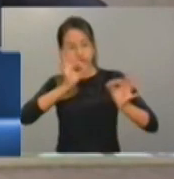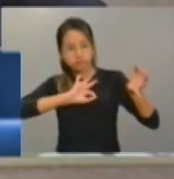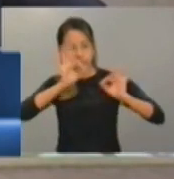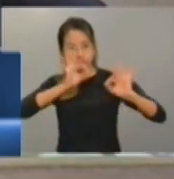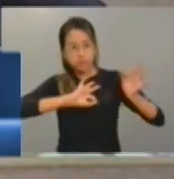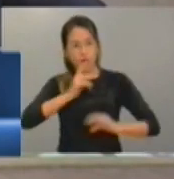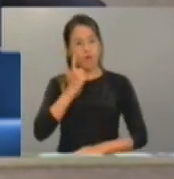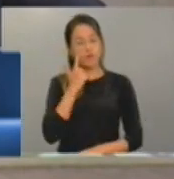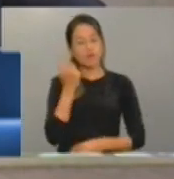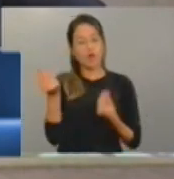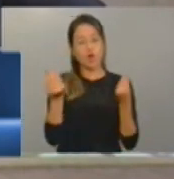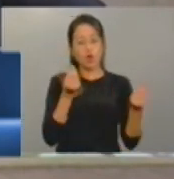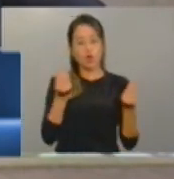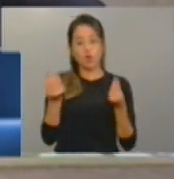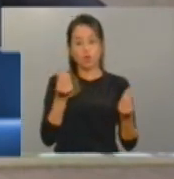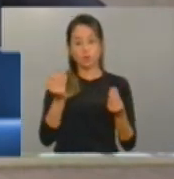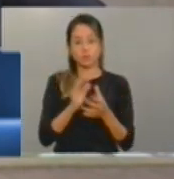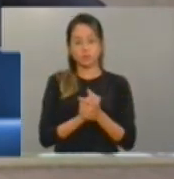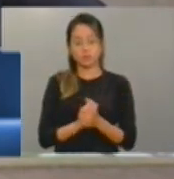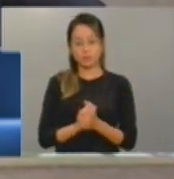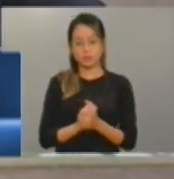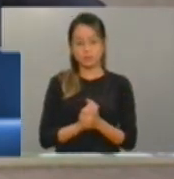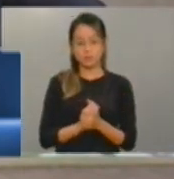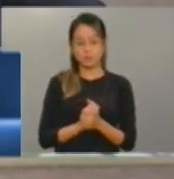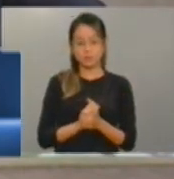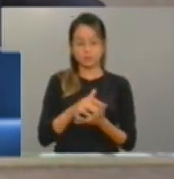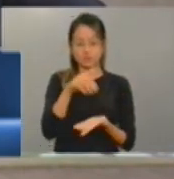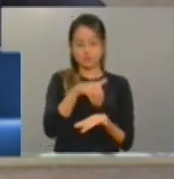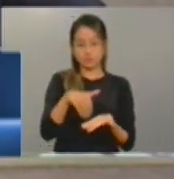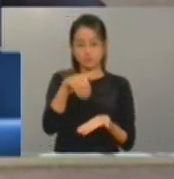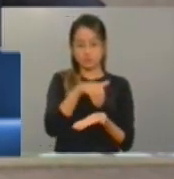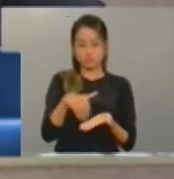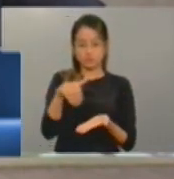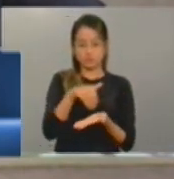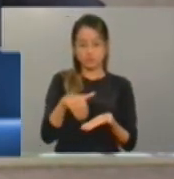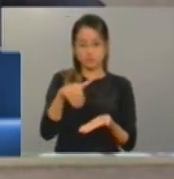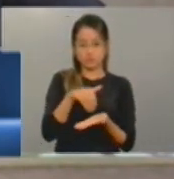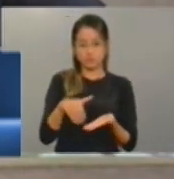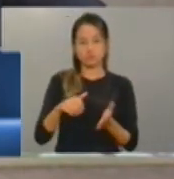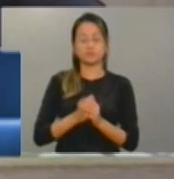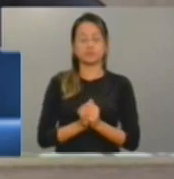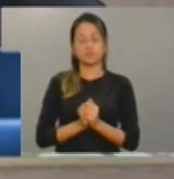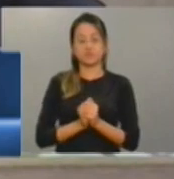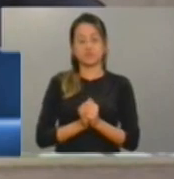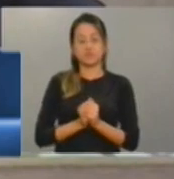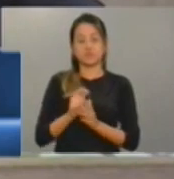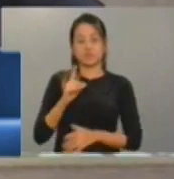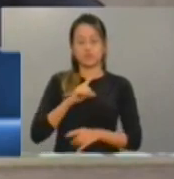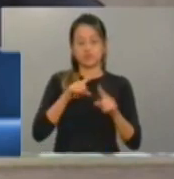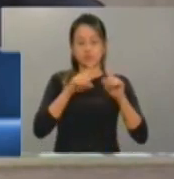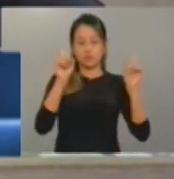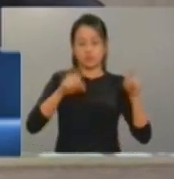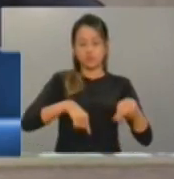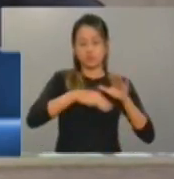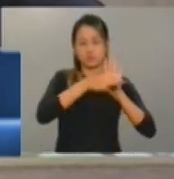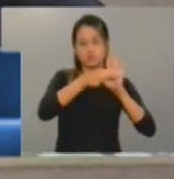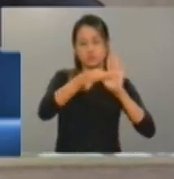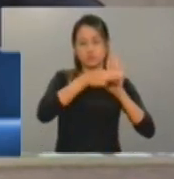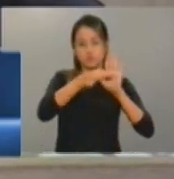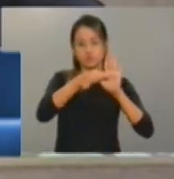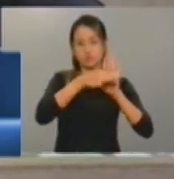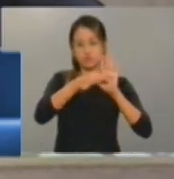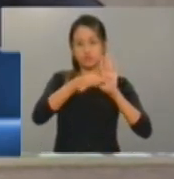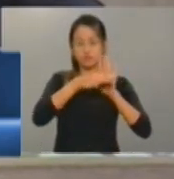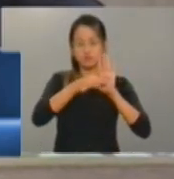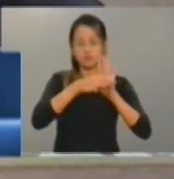atendimento às demandas regionais. E aí quero pedir ao secretário que, recebendo esse projeto de indicação, ou mesmo após o